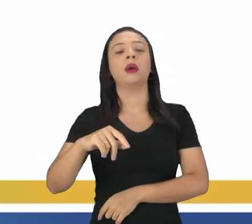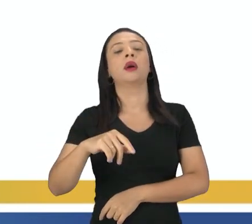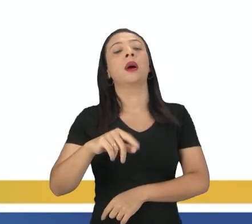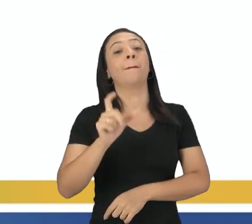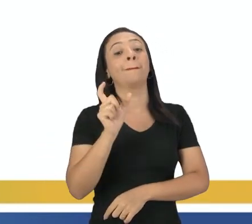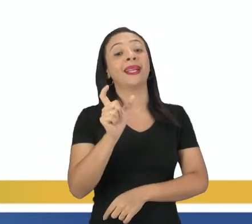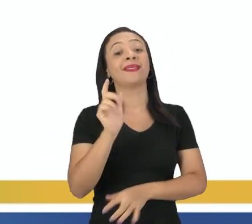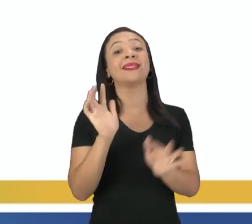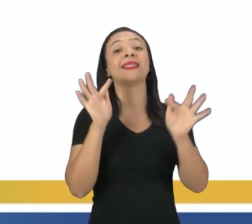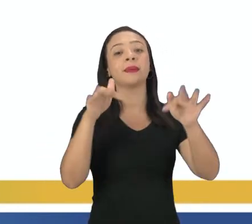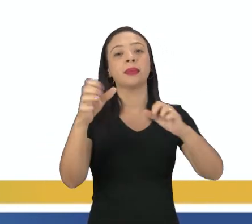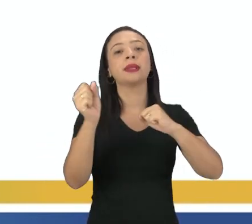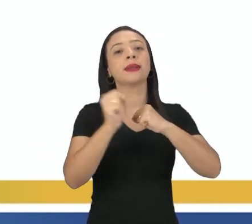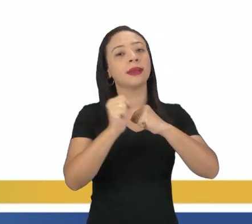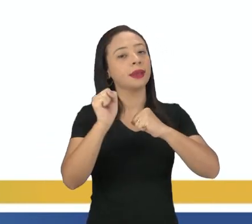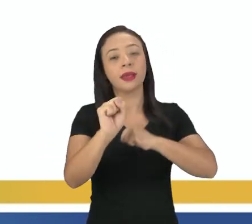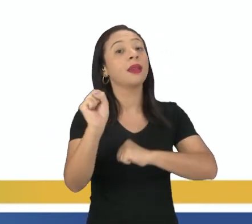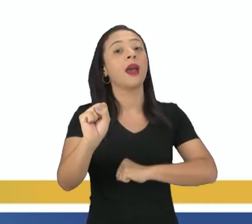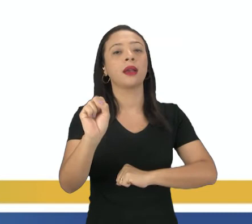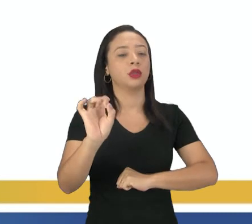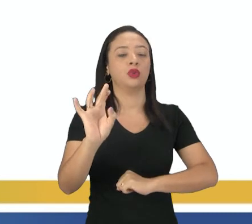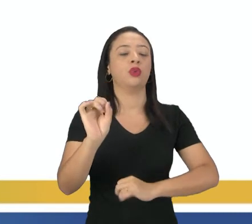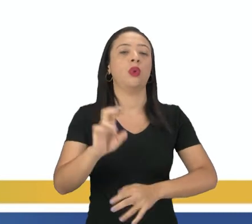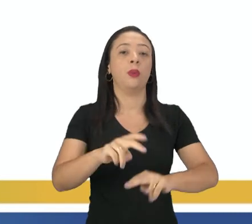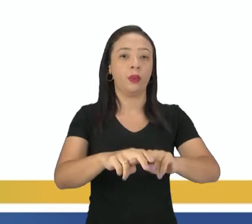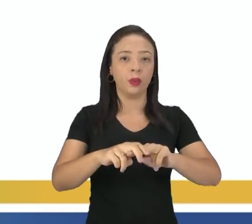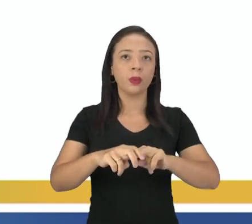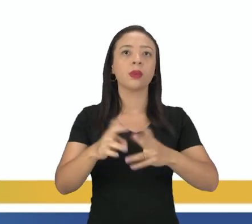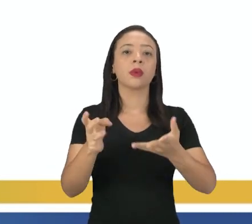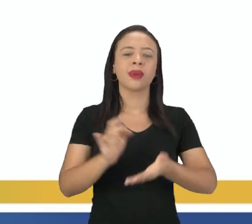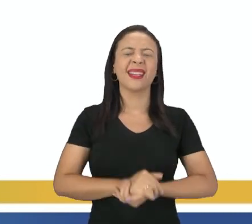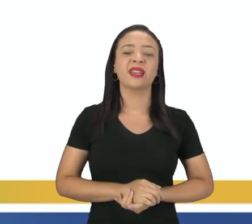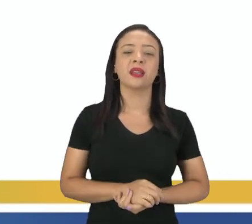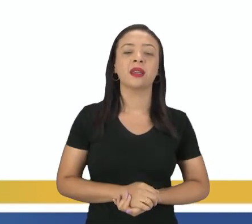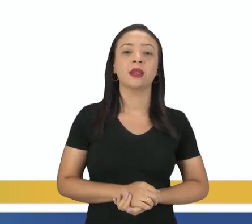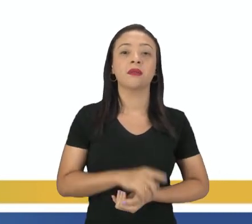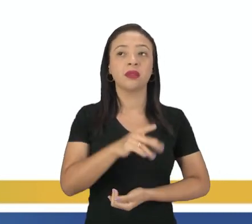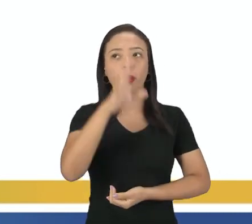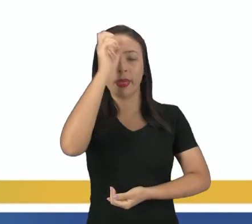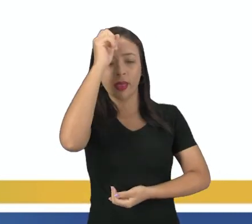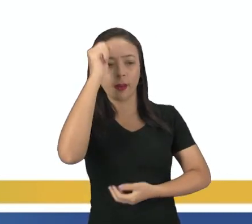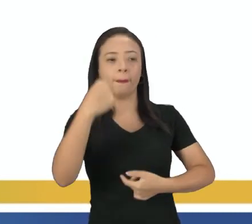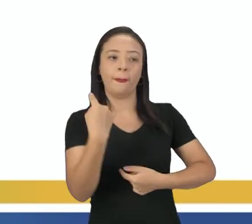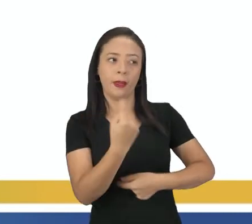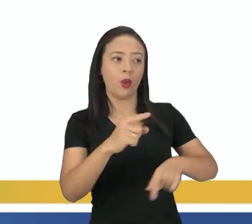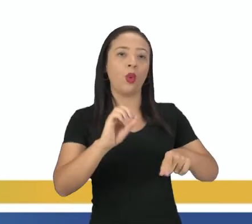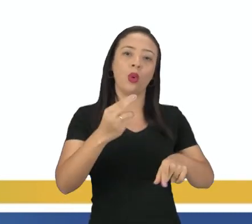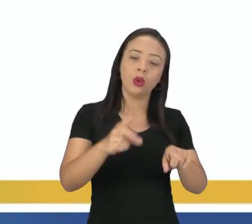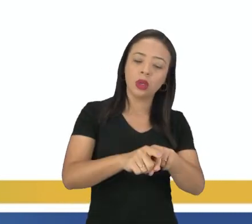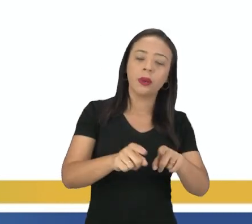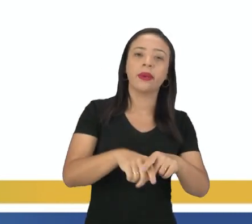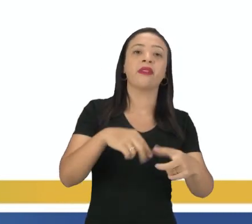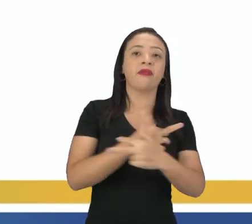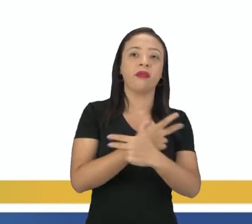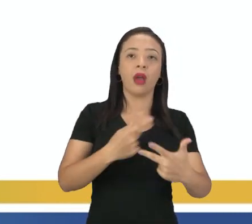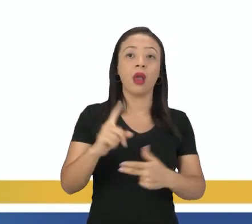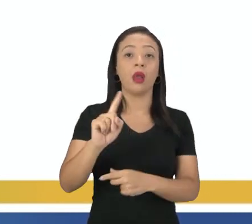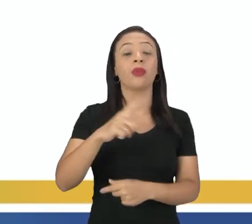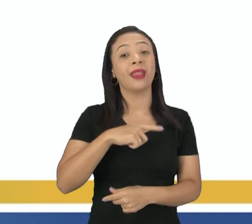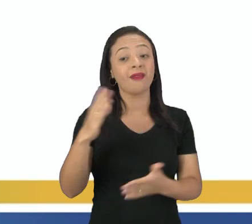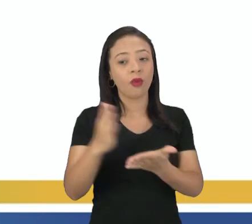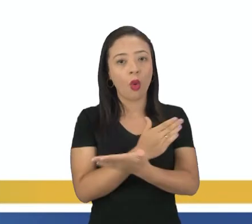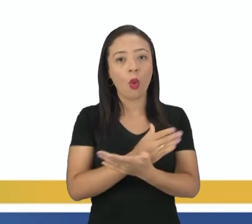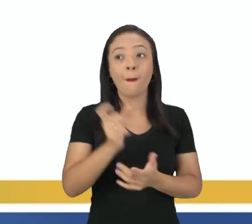palavra que termina em S que está no plural, né? Tem essa, quando você está aprendendo sobre singular, plural, tem aquela questão, ah, coloca o S e vira plural. Mas, não, tem